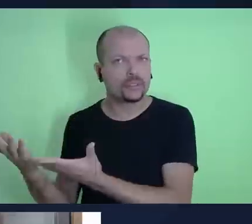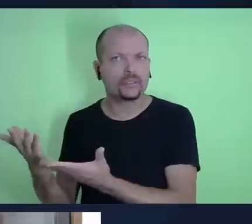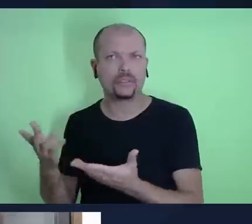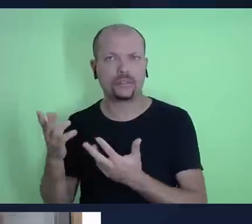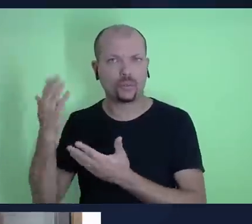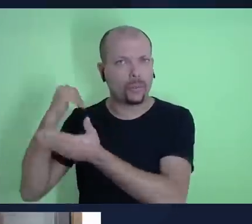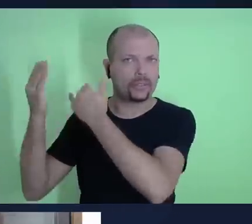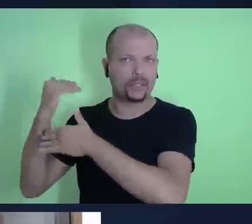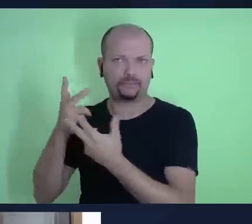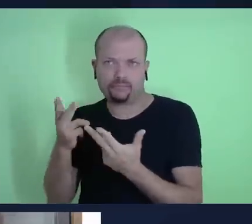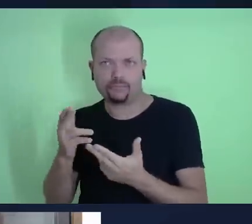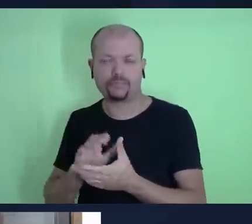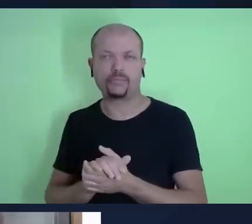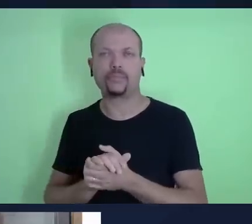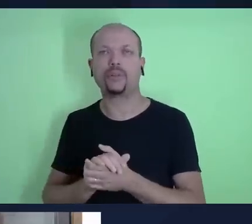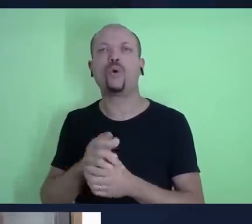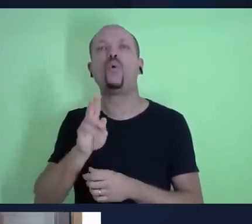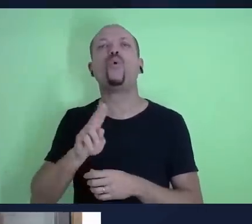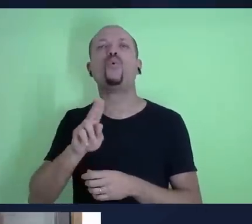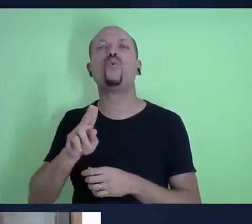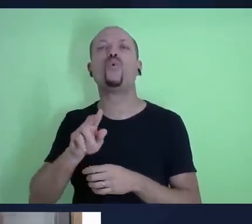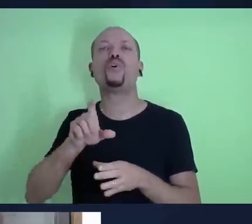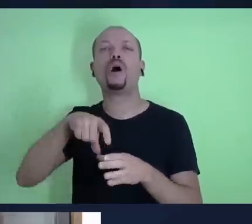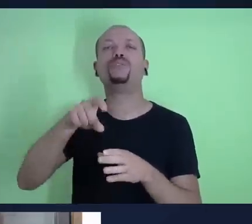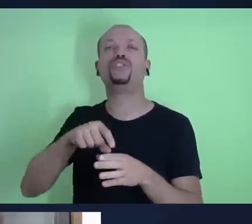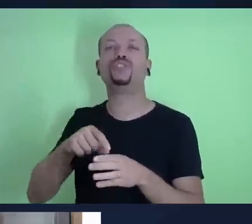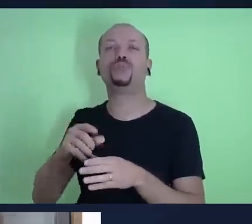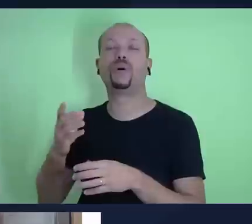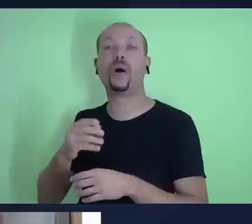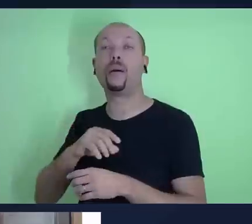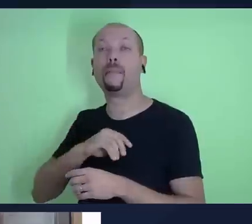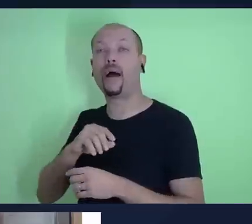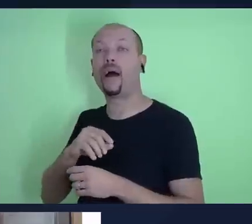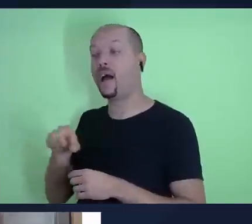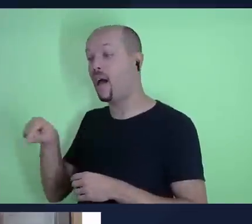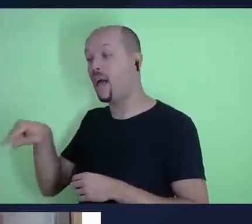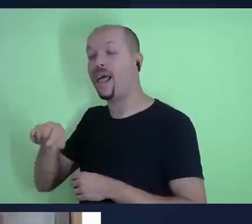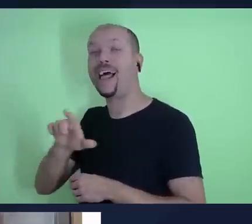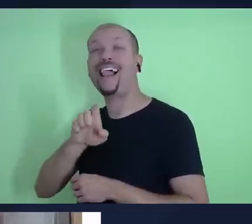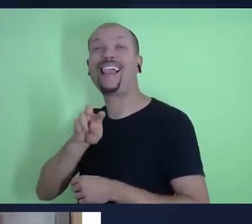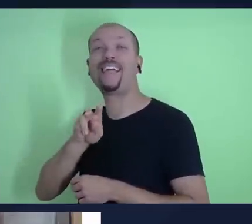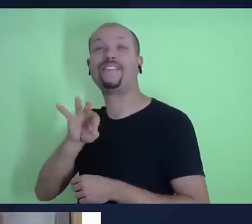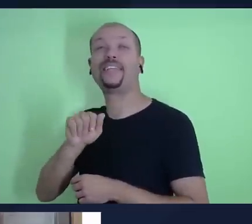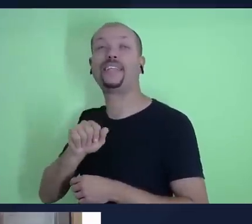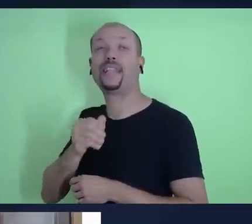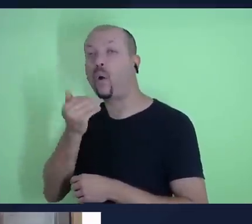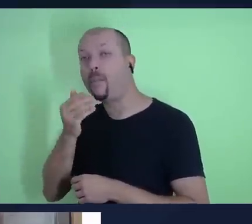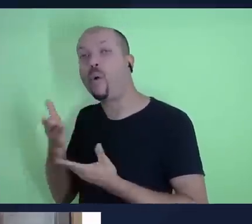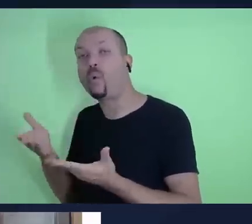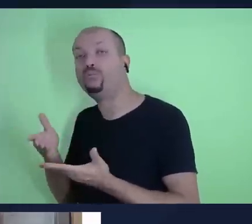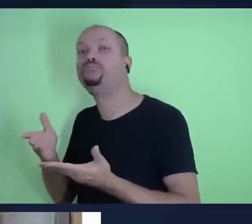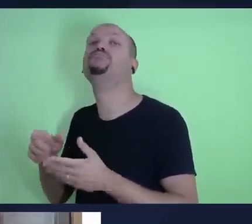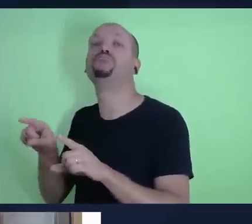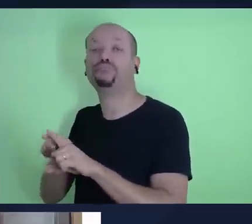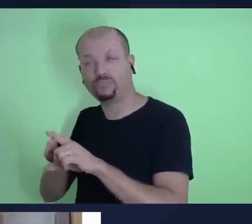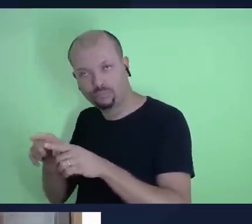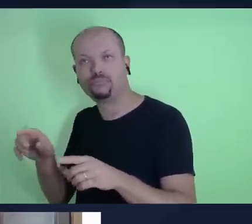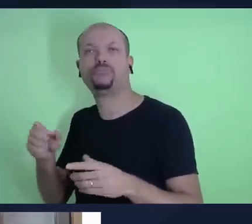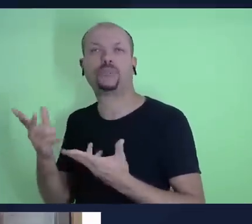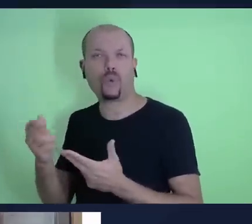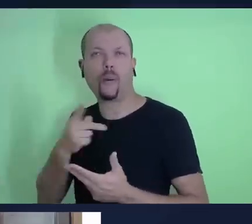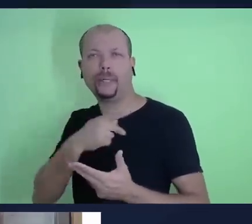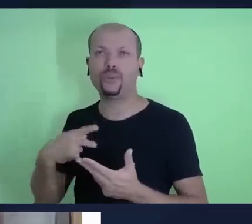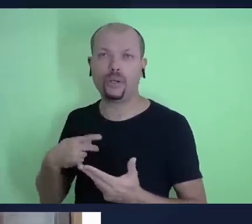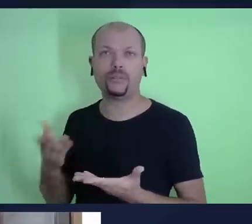Para que era usado o dízimo naquela época? Para o sustento dos levitas. Para que é usado o dízimo hoje? Para o sustento dos